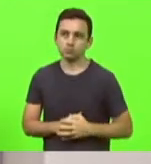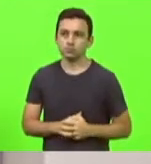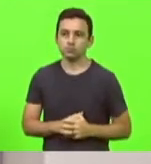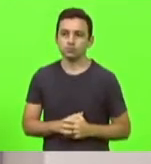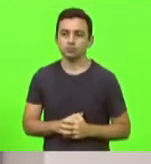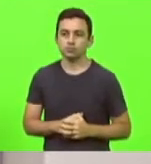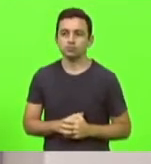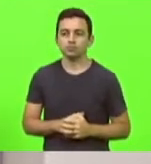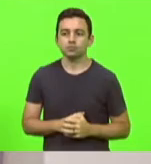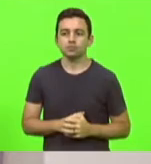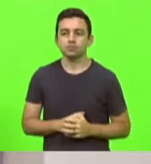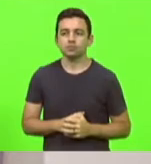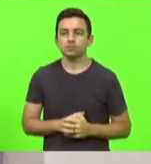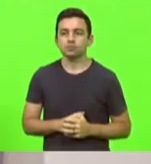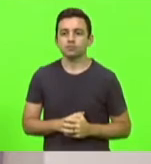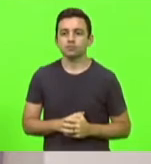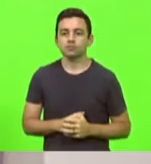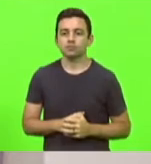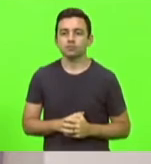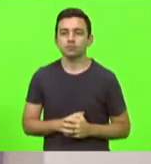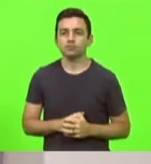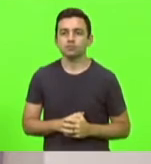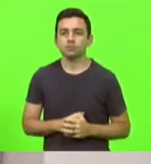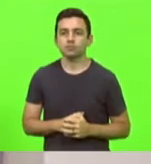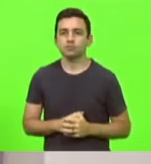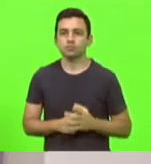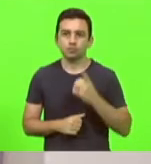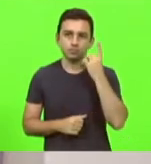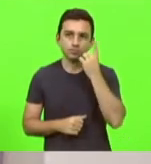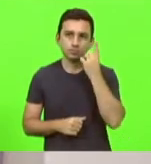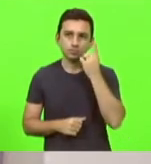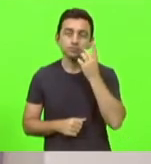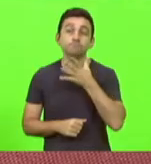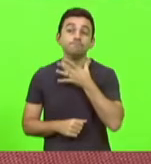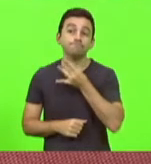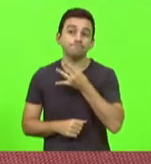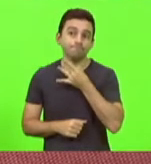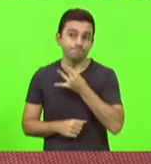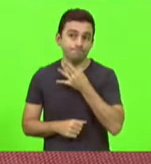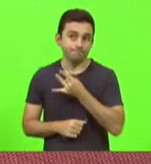Obrigado, deputado. Como vota o deputado Valdir Cobalcini?